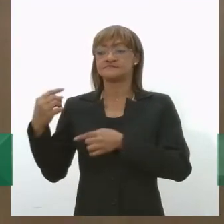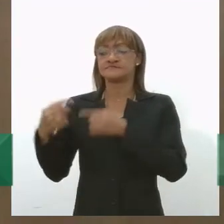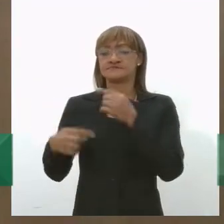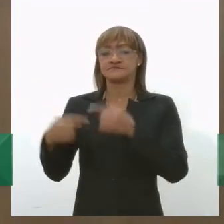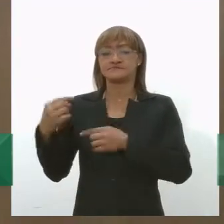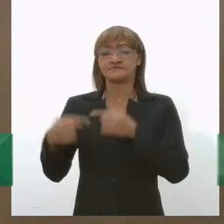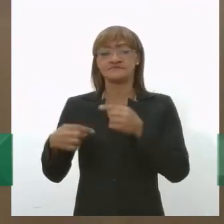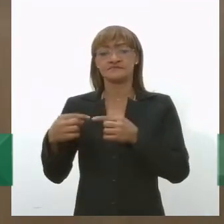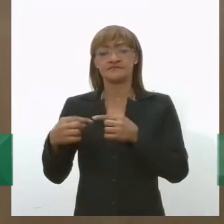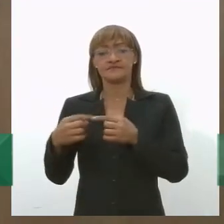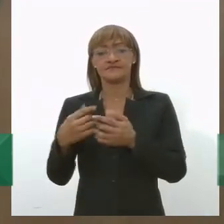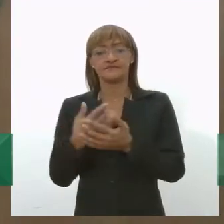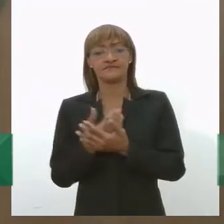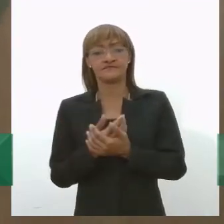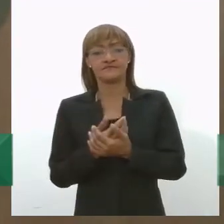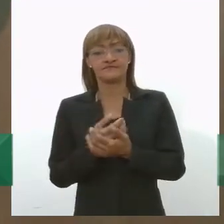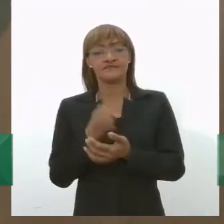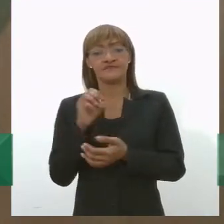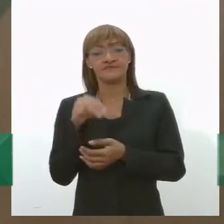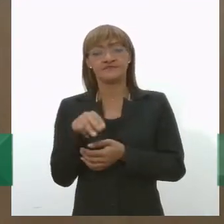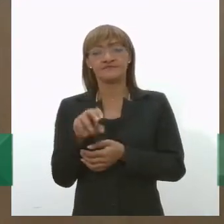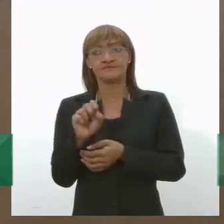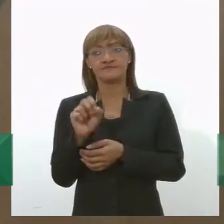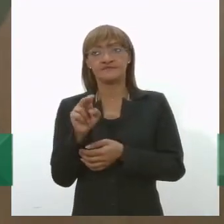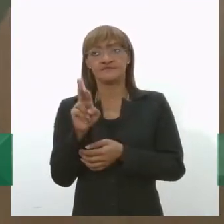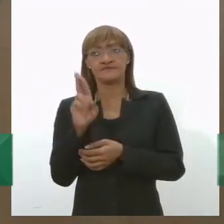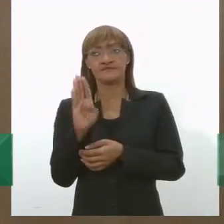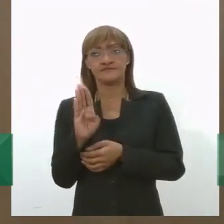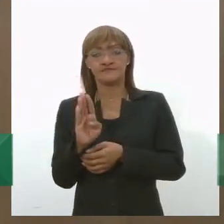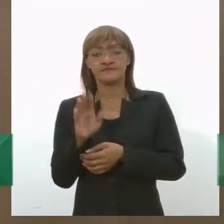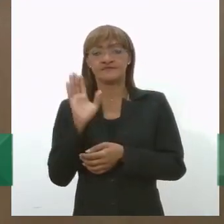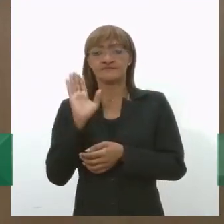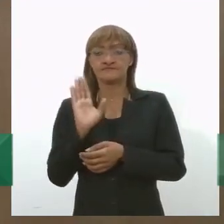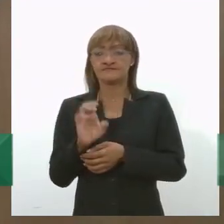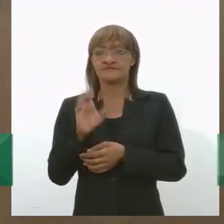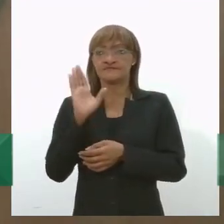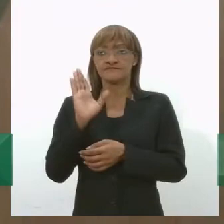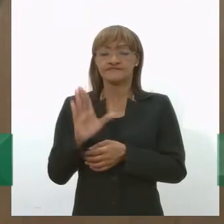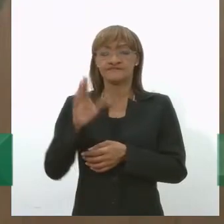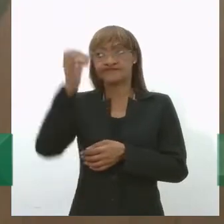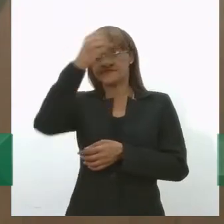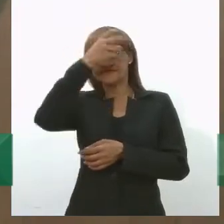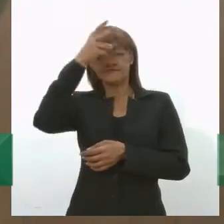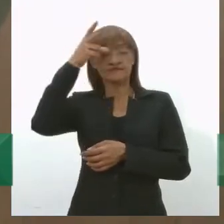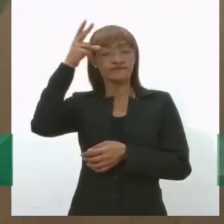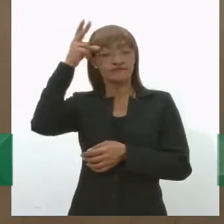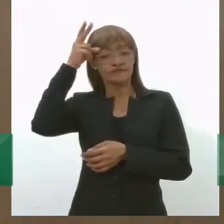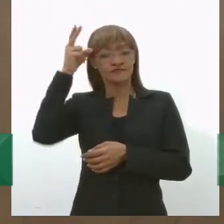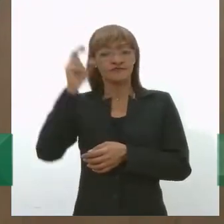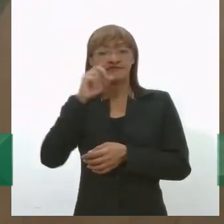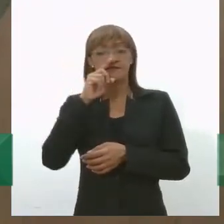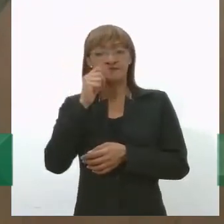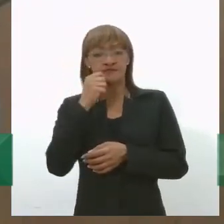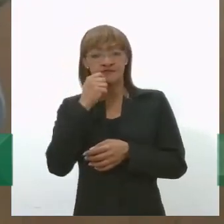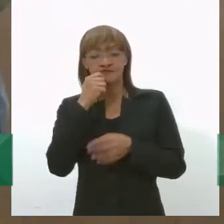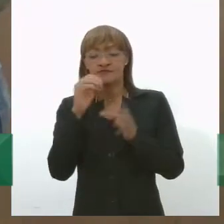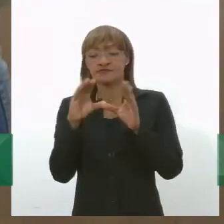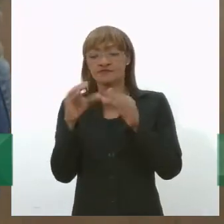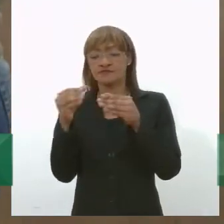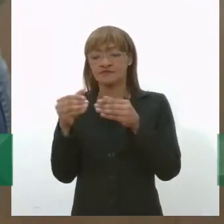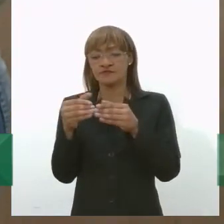Insurbe na Prefeitura de Aracaju no que se refere à questão dos catadores e essa parceria de associações